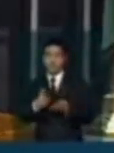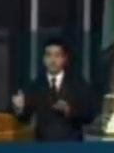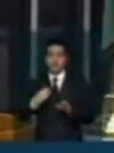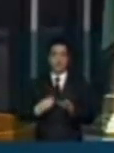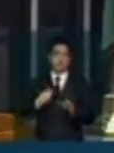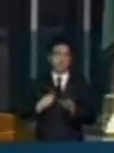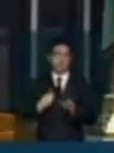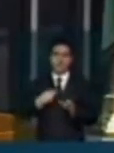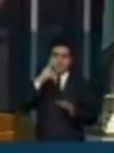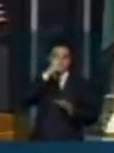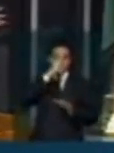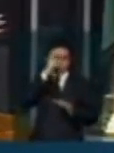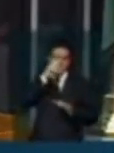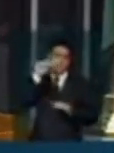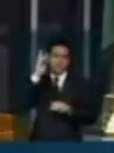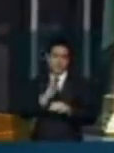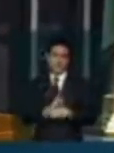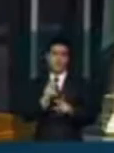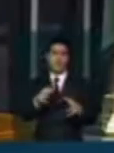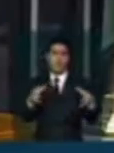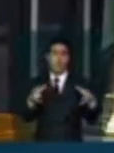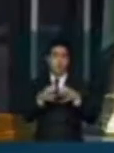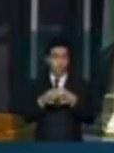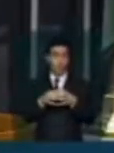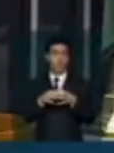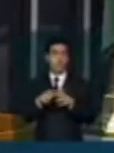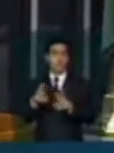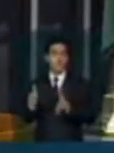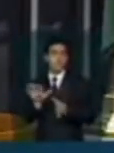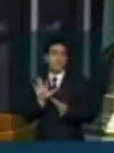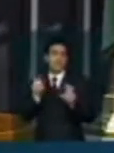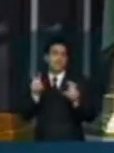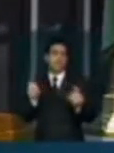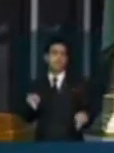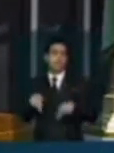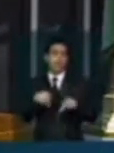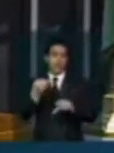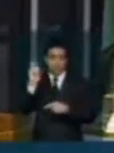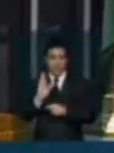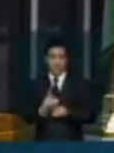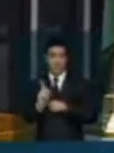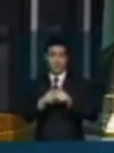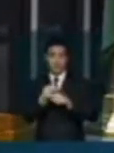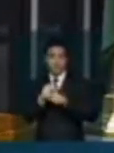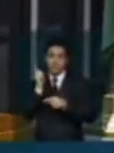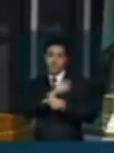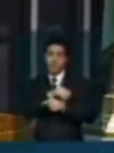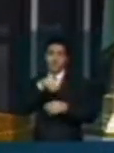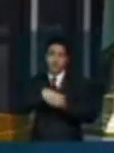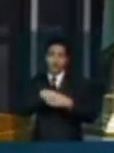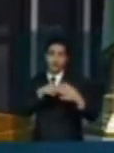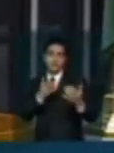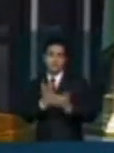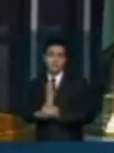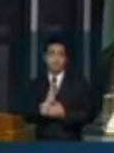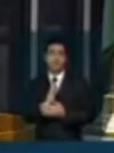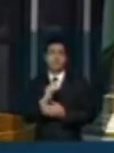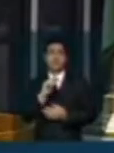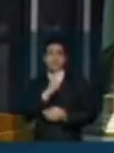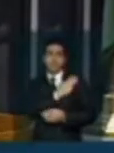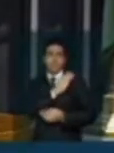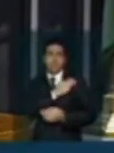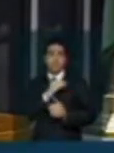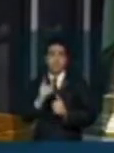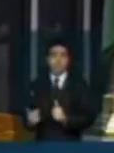Brasil, como foi a Frente Brasil Popular, que acabou na eleição de Luiz Inácio Lula da Silva, primeiro presidente